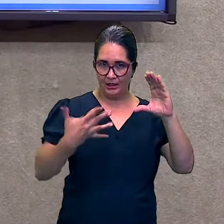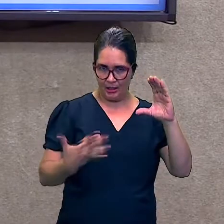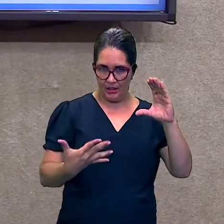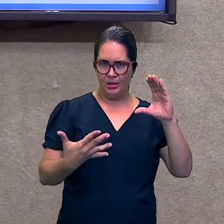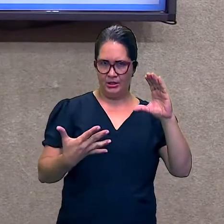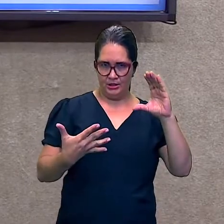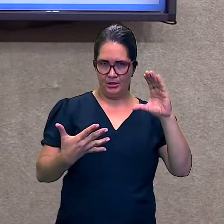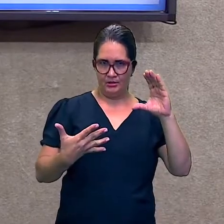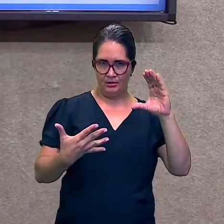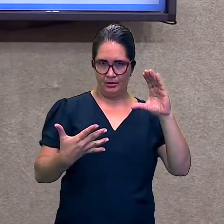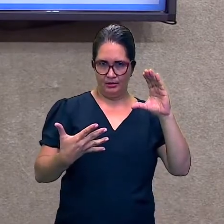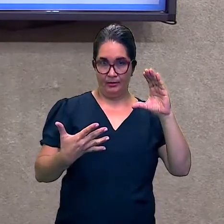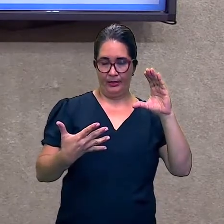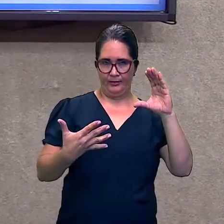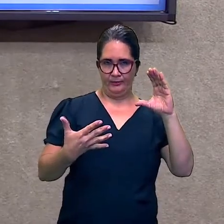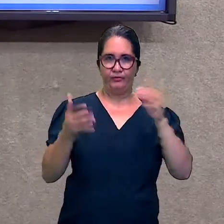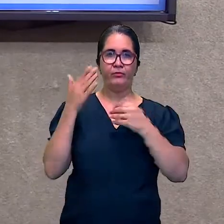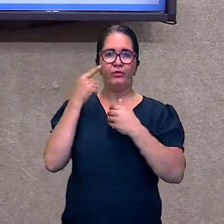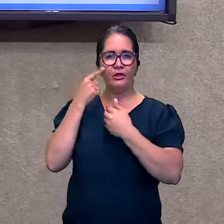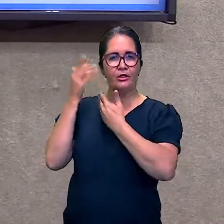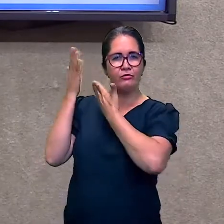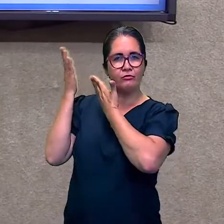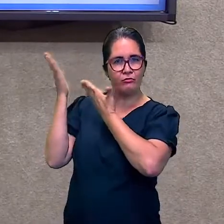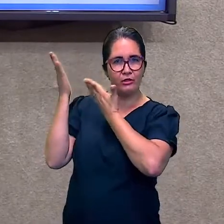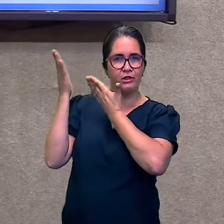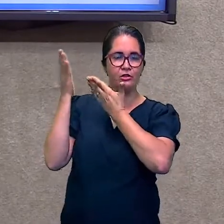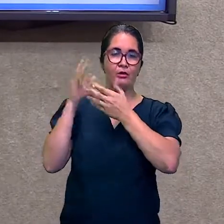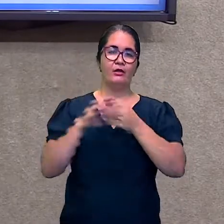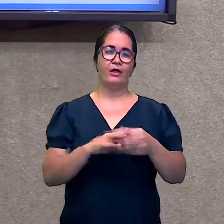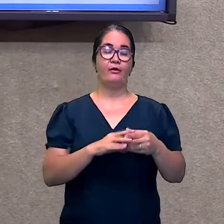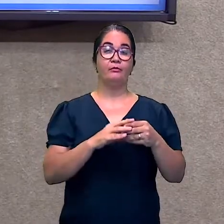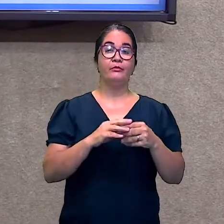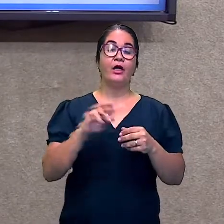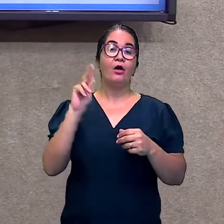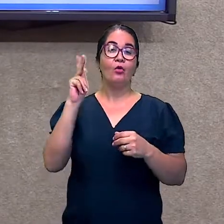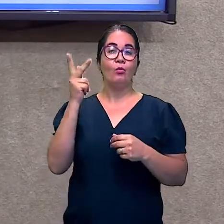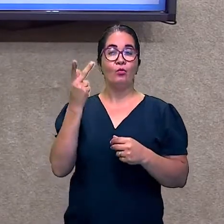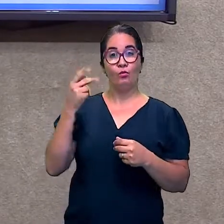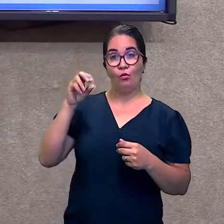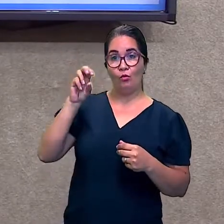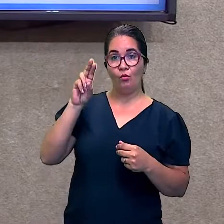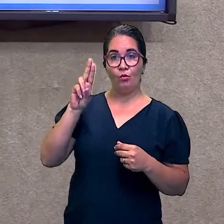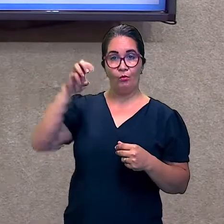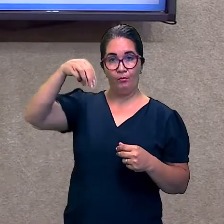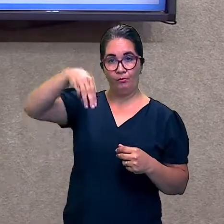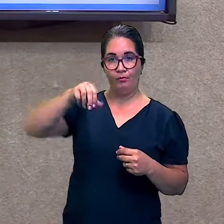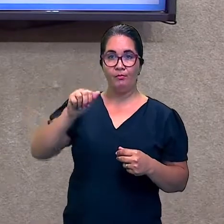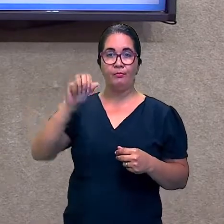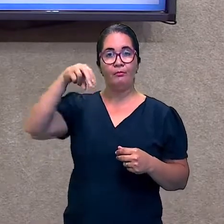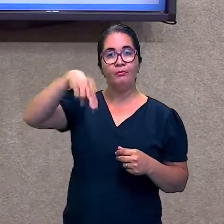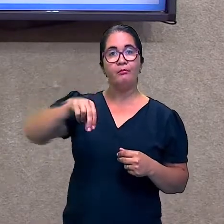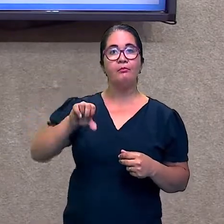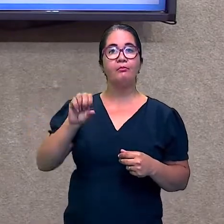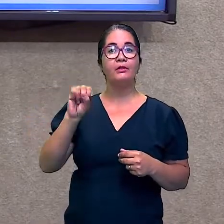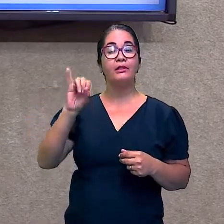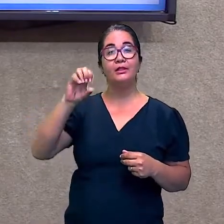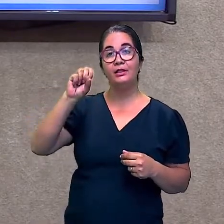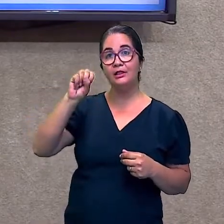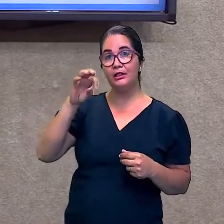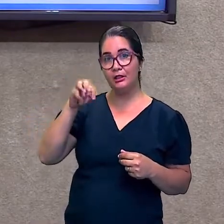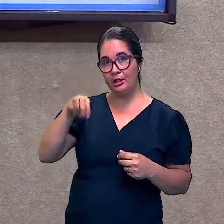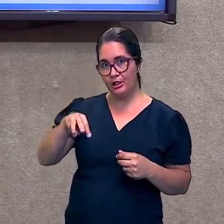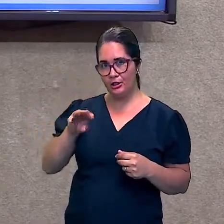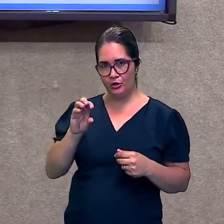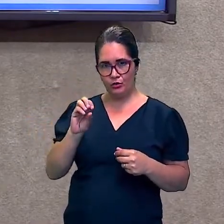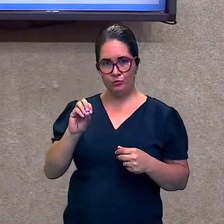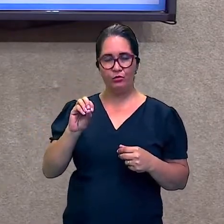do Renascimento é o humanismo. Outro ponto. O homem como a criação